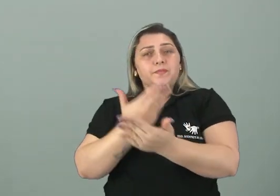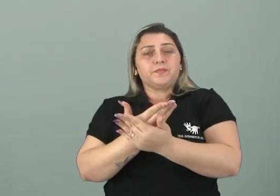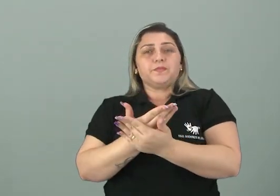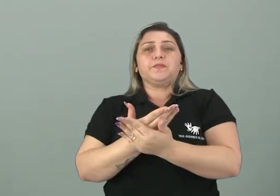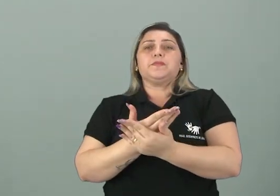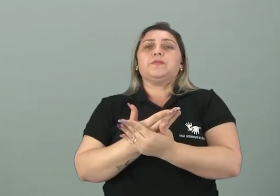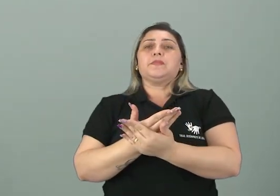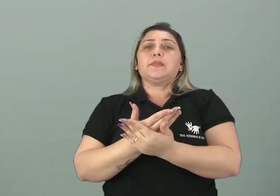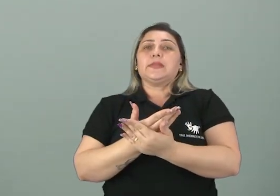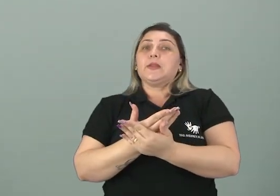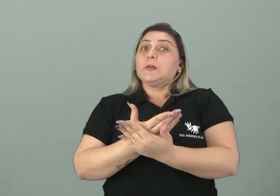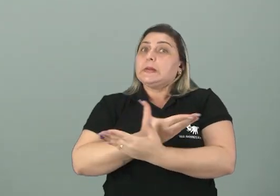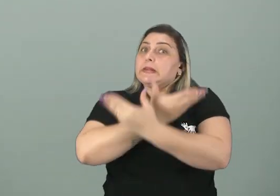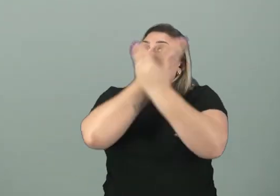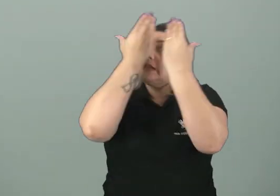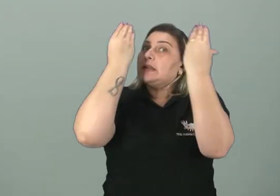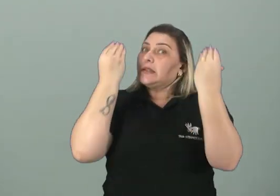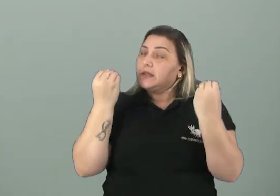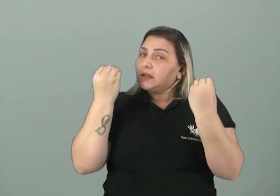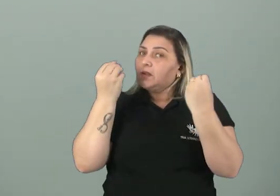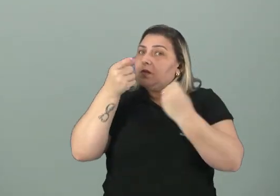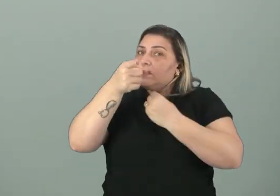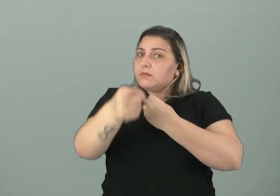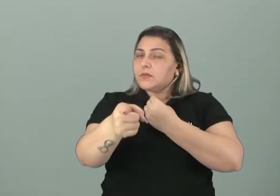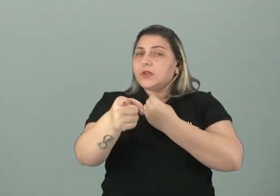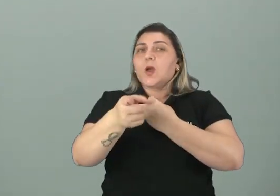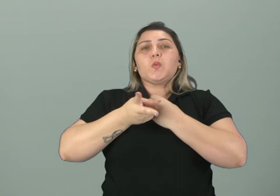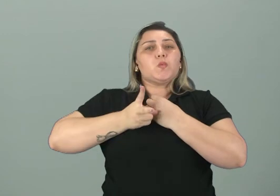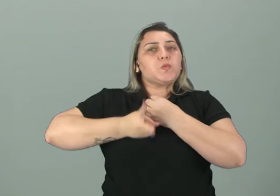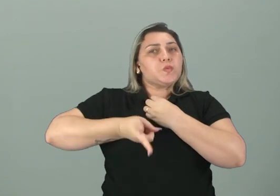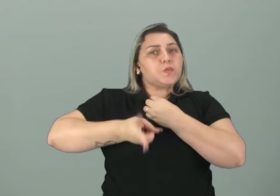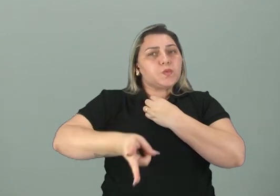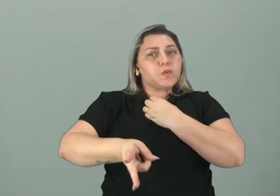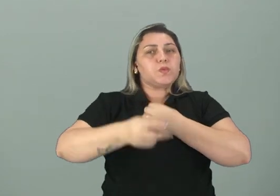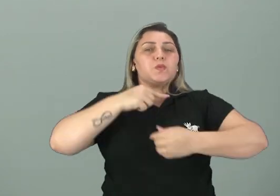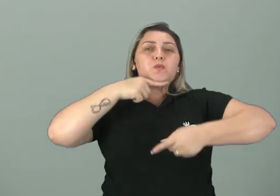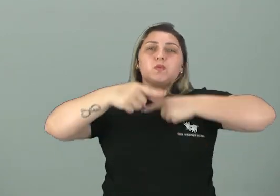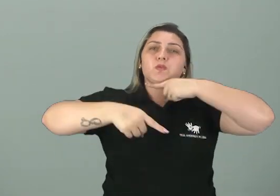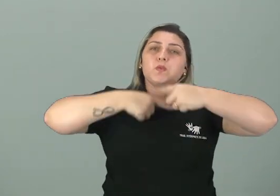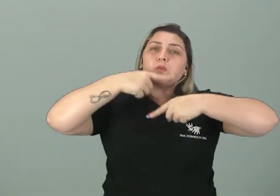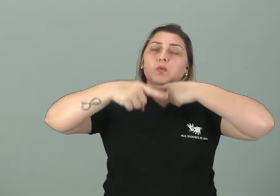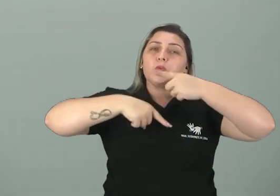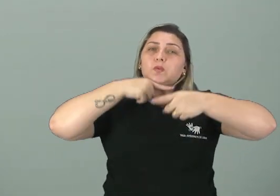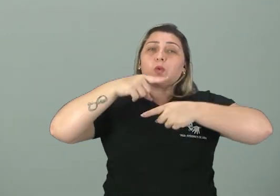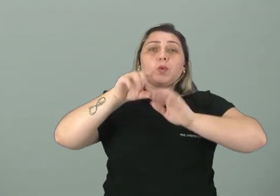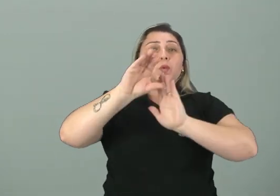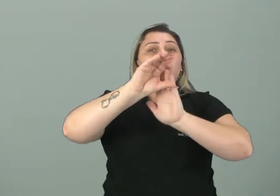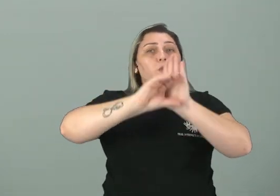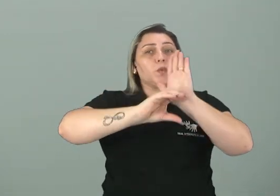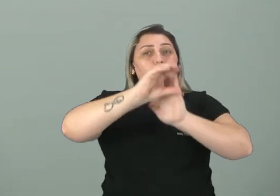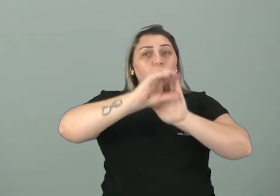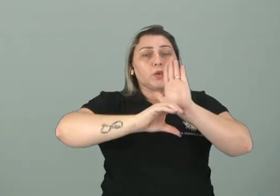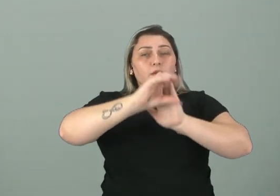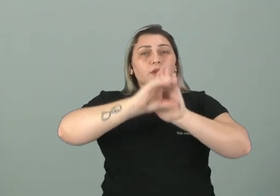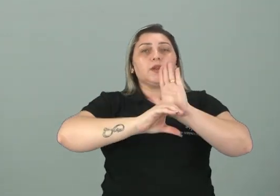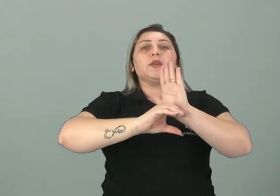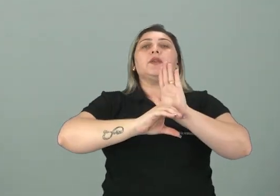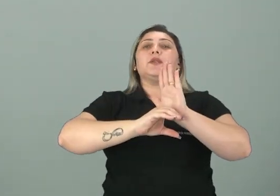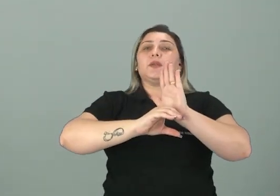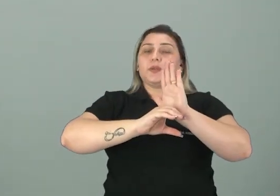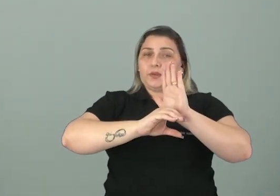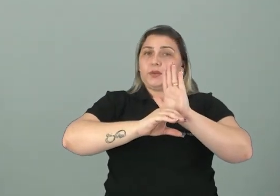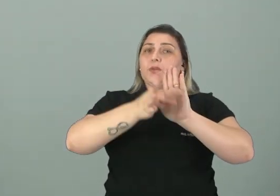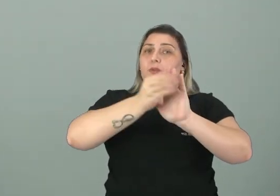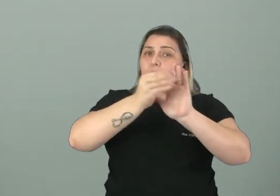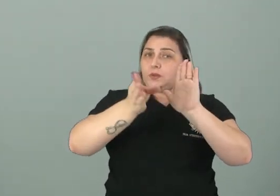Não deixe que você permaneça com dúvidas neste conteúdo. Então, se você quer assistir